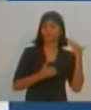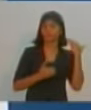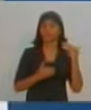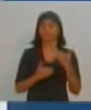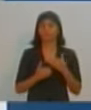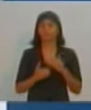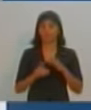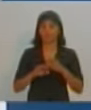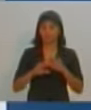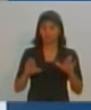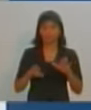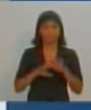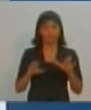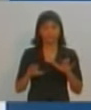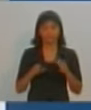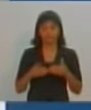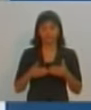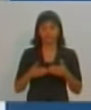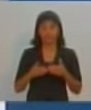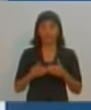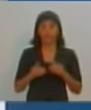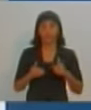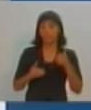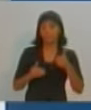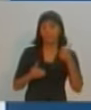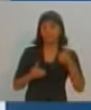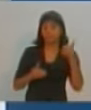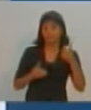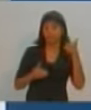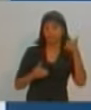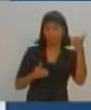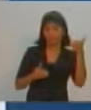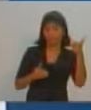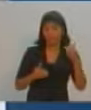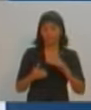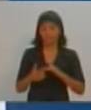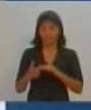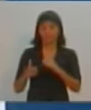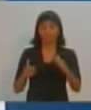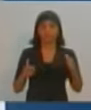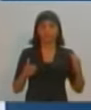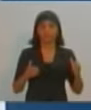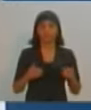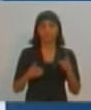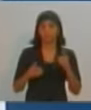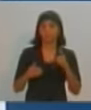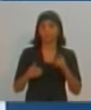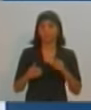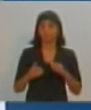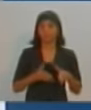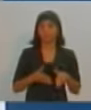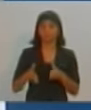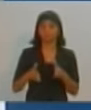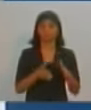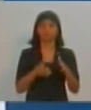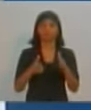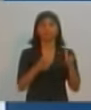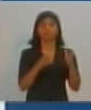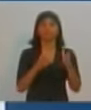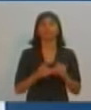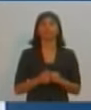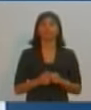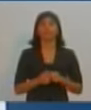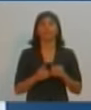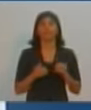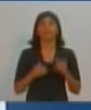revitalizá-lo. O pátio ali da Fepada será reutilizado, porque nós pretendemos ali o metrô, implantar o metrô de